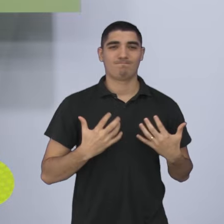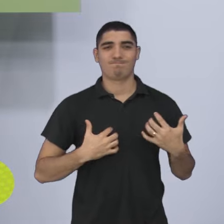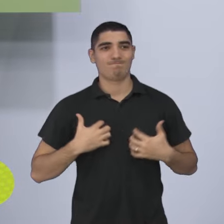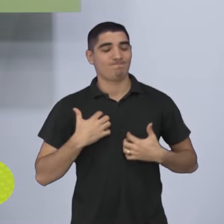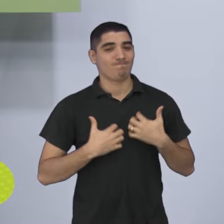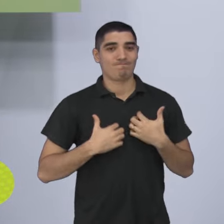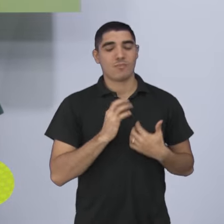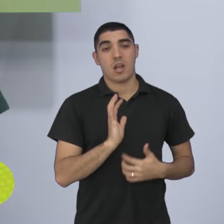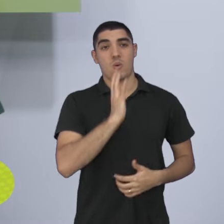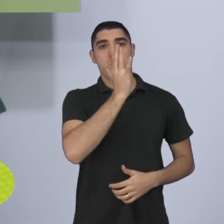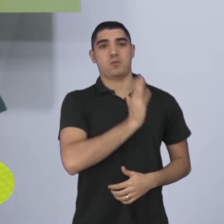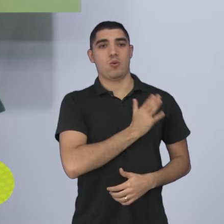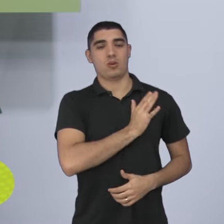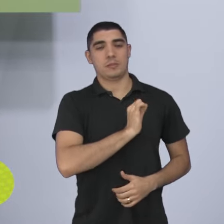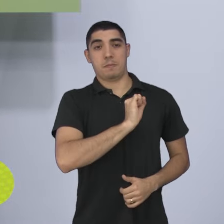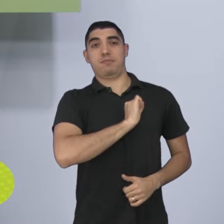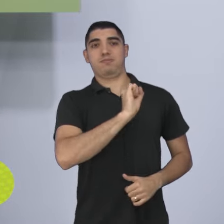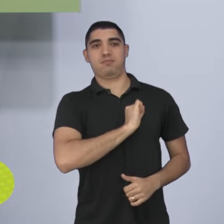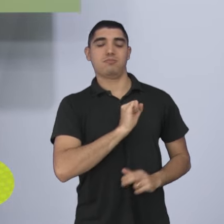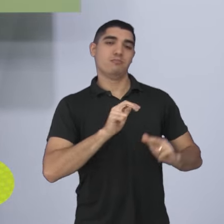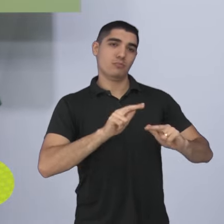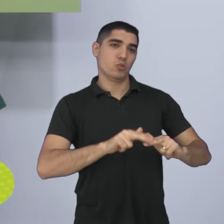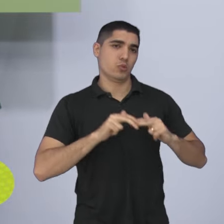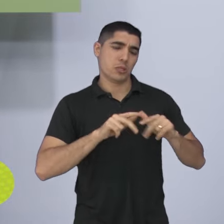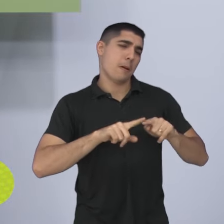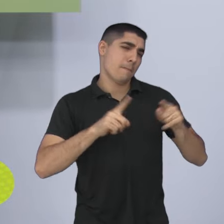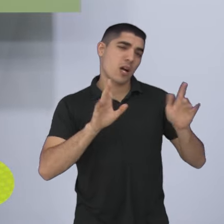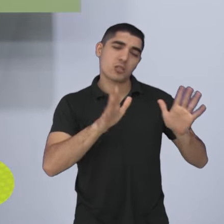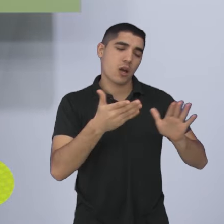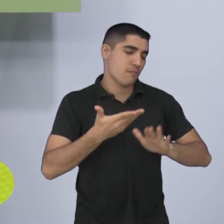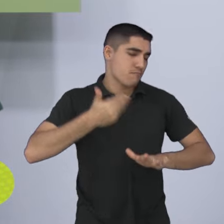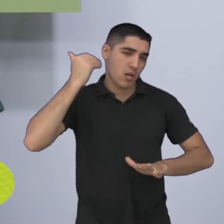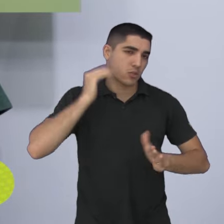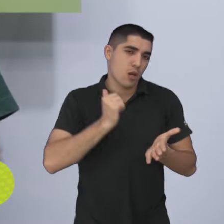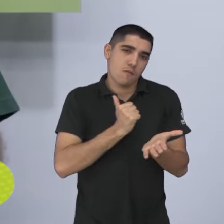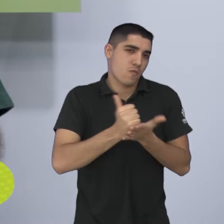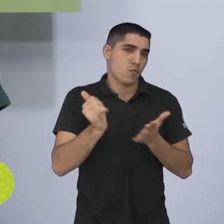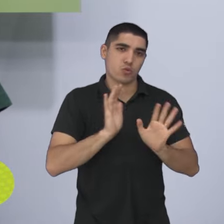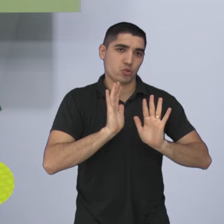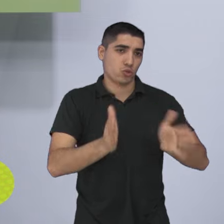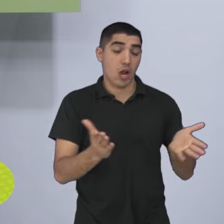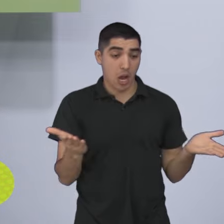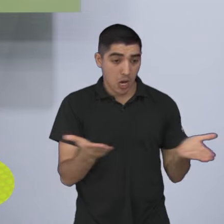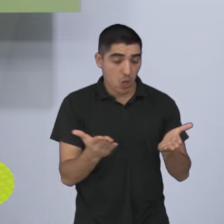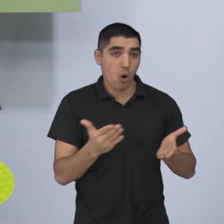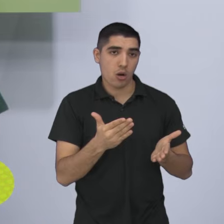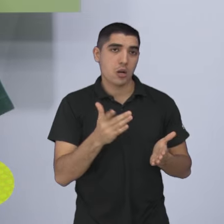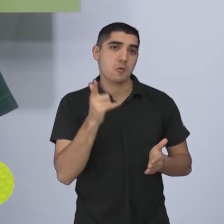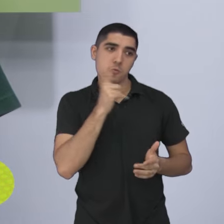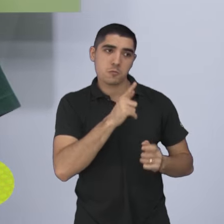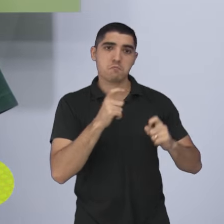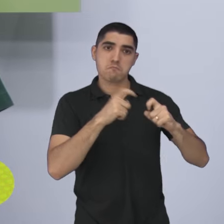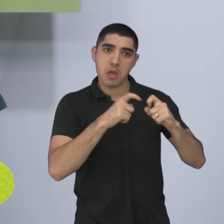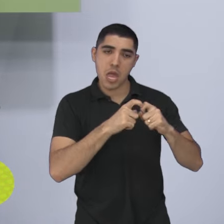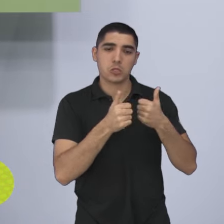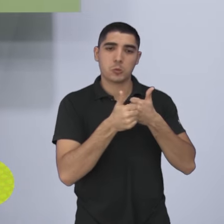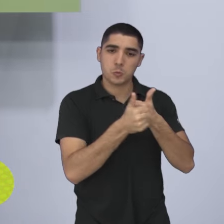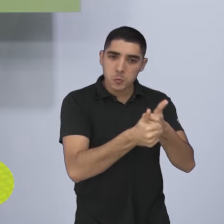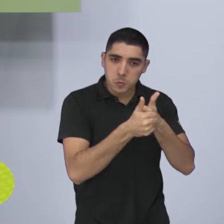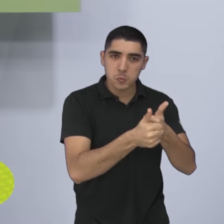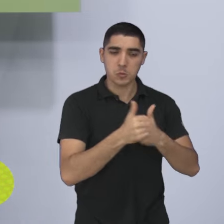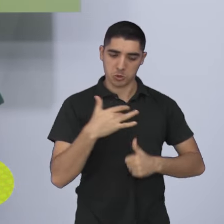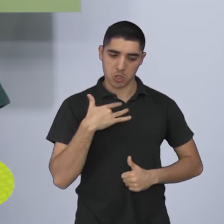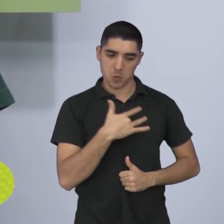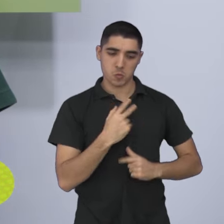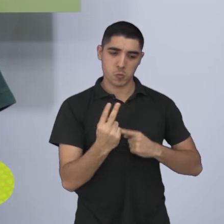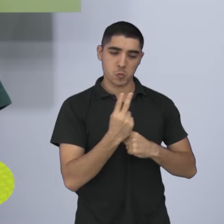que ele teve esse problema cardíaco. Mas acho que já é passado, ele, enfim, tem acompanhamento médico. Então, acho que o Sérgio